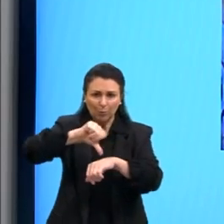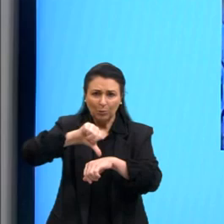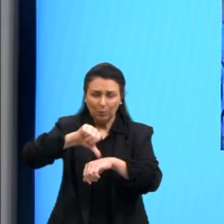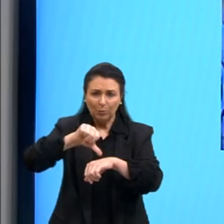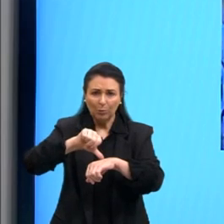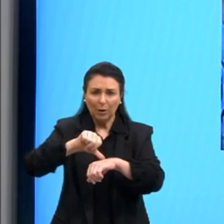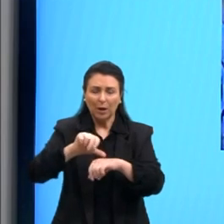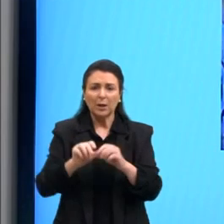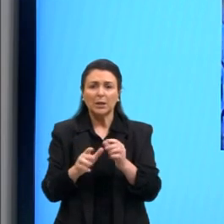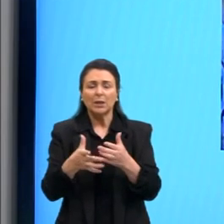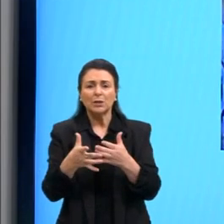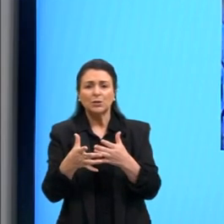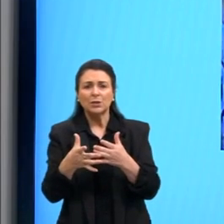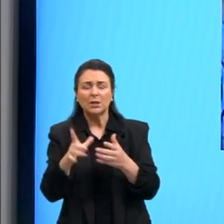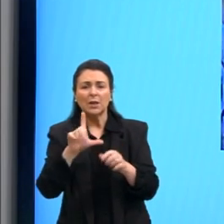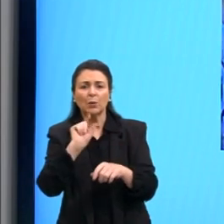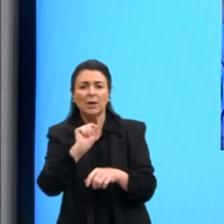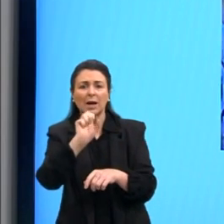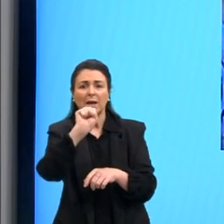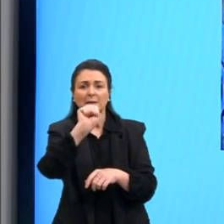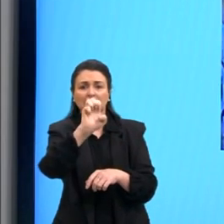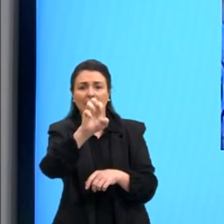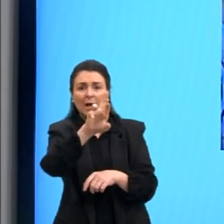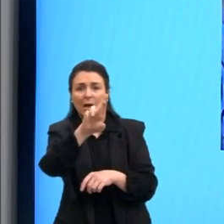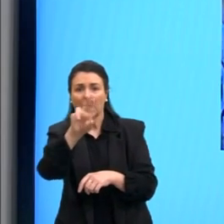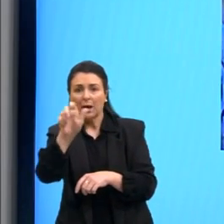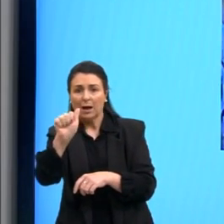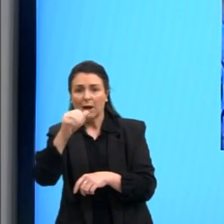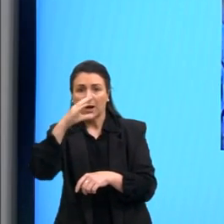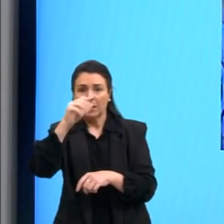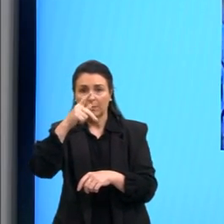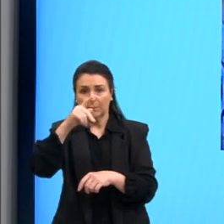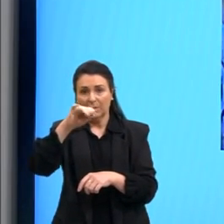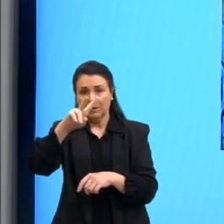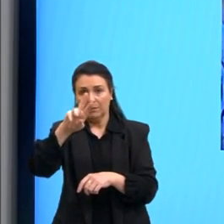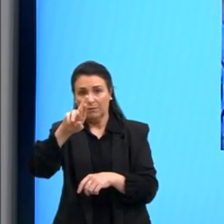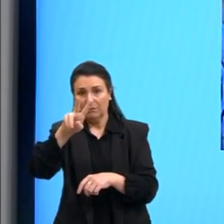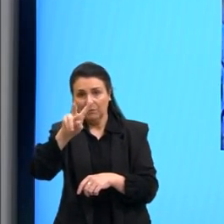maior da América Latina, que é a Serra da Capivara, fica no Piauí.